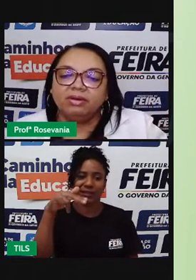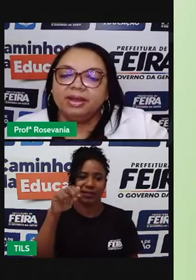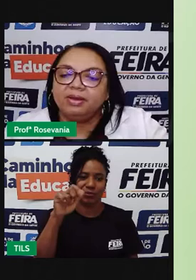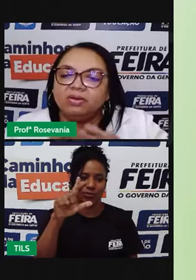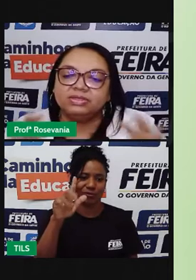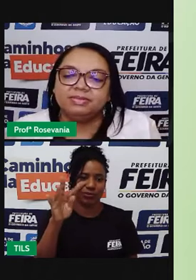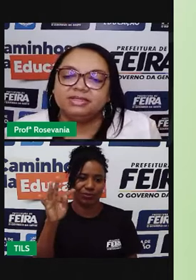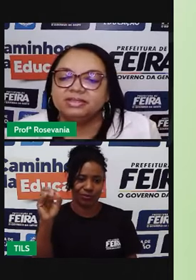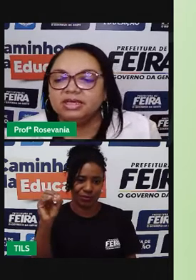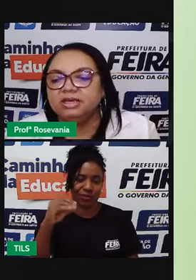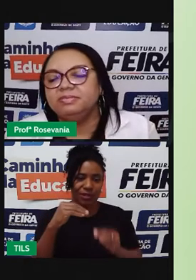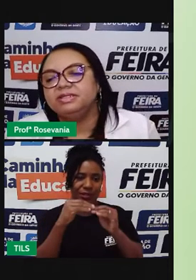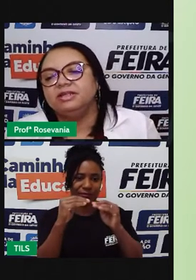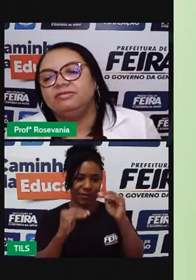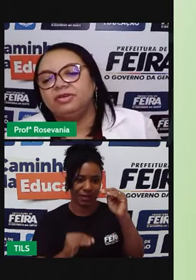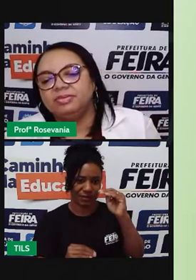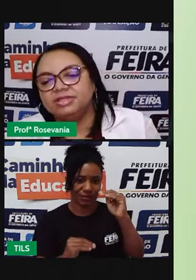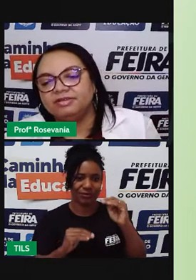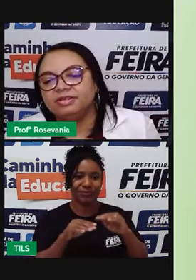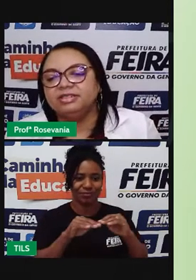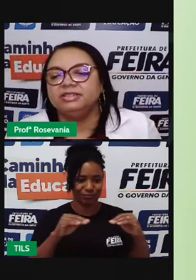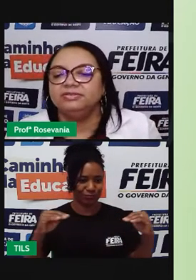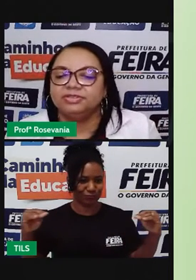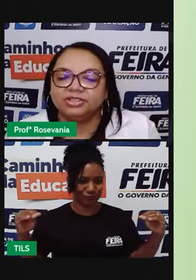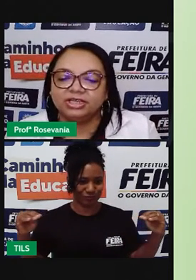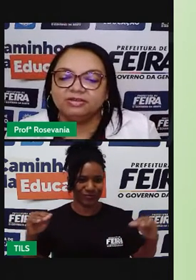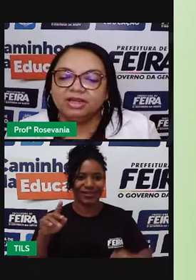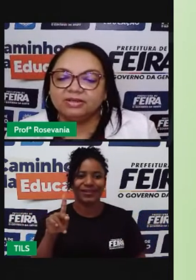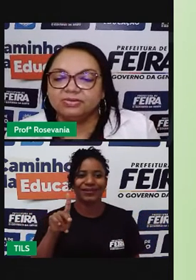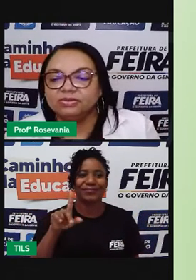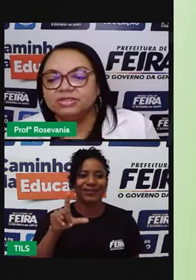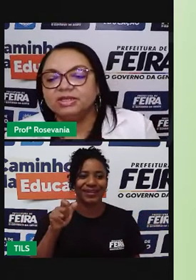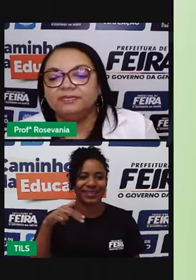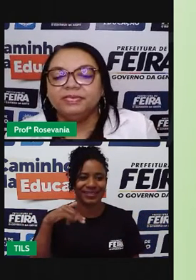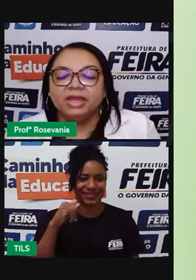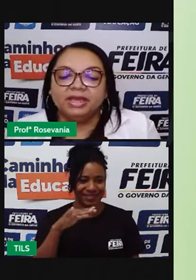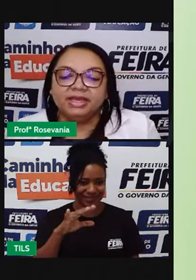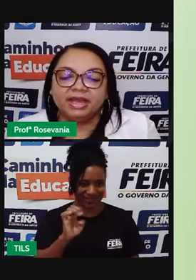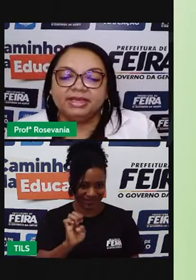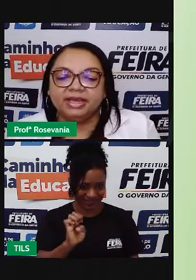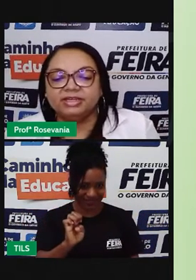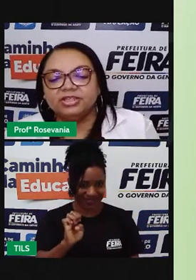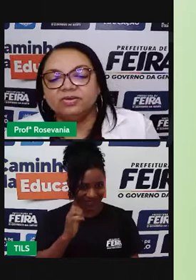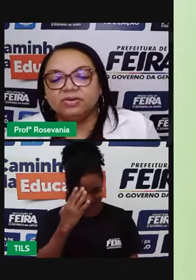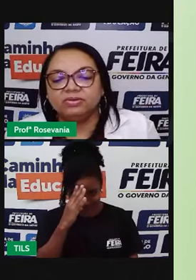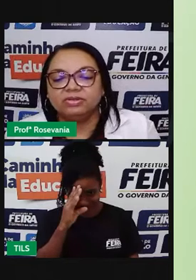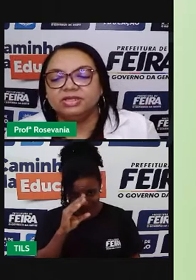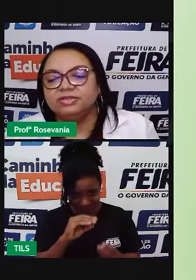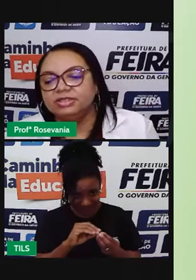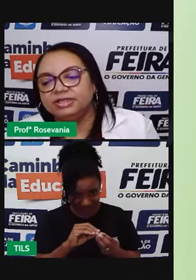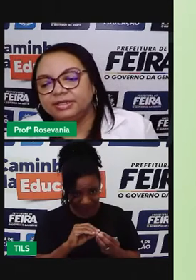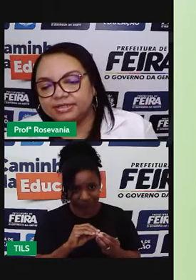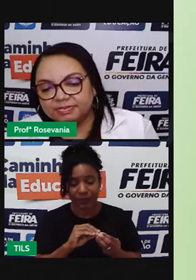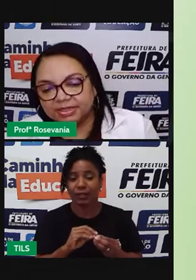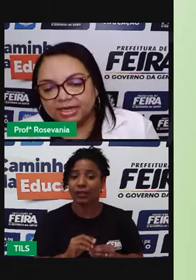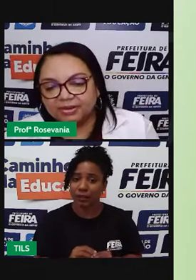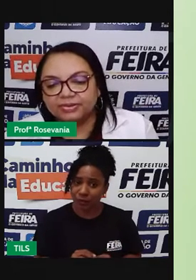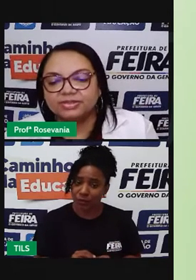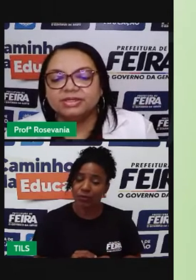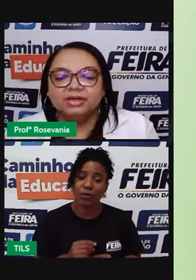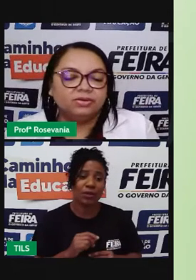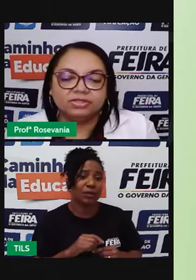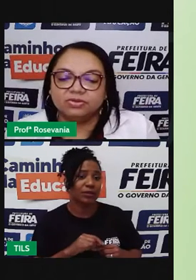Então, é uma coisa bem simples, ele foi observando, foi chegando lá, a conclusão, e aí ele chegou à conclusão de três